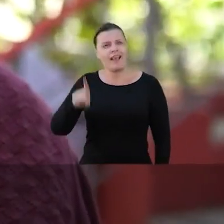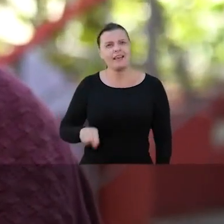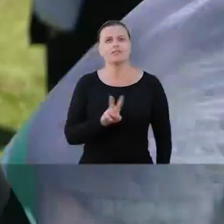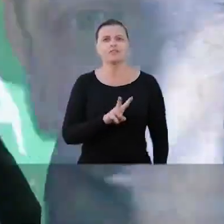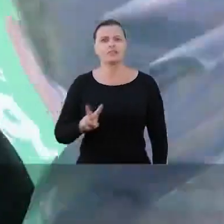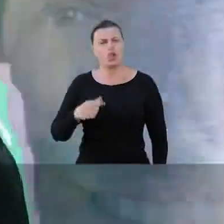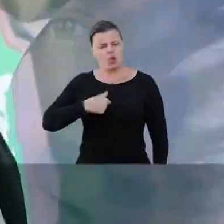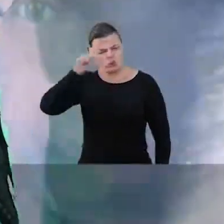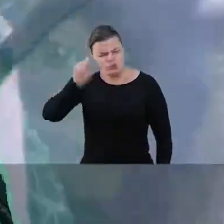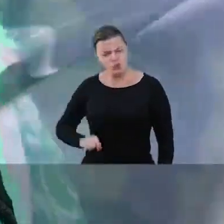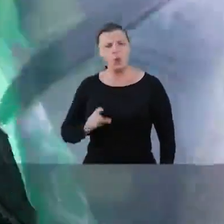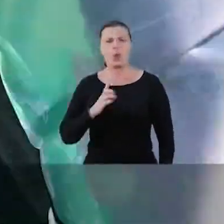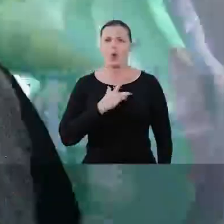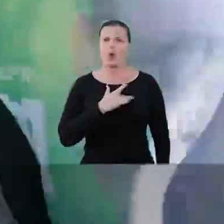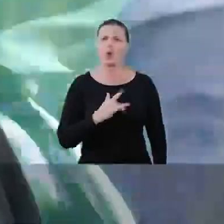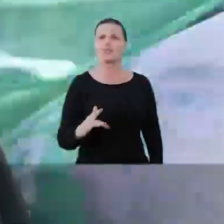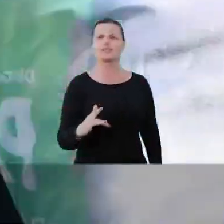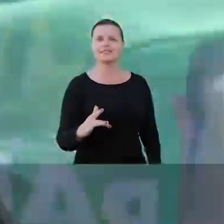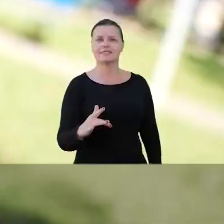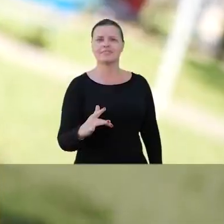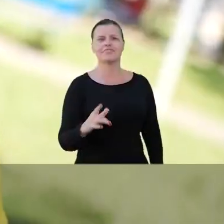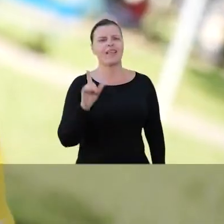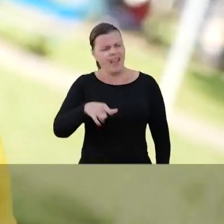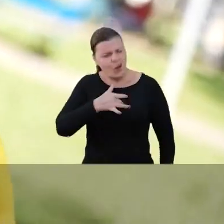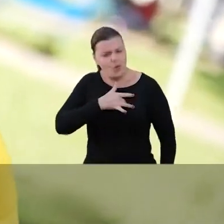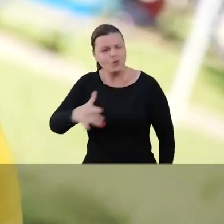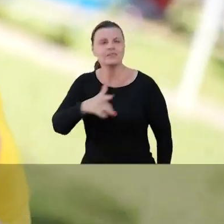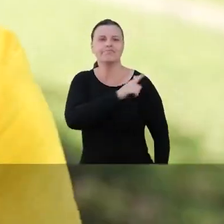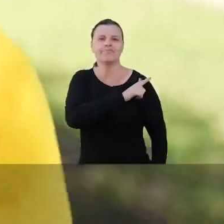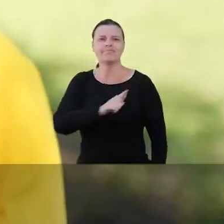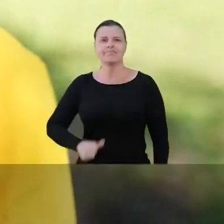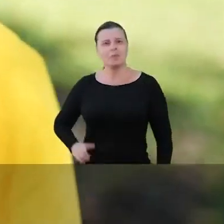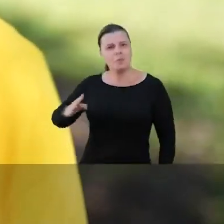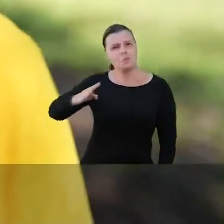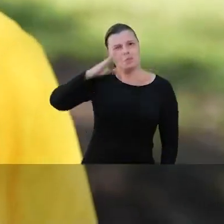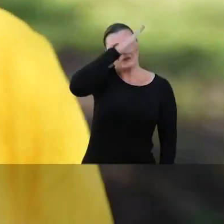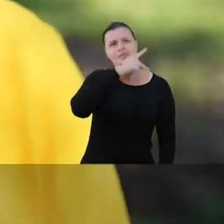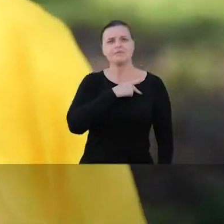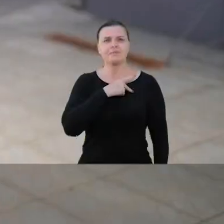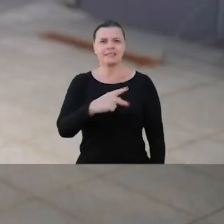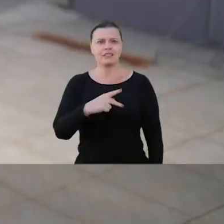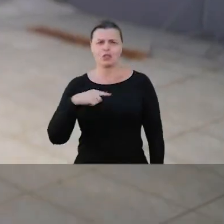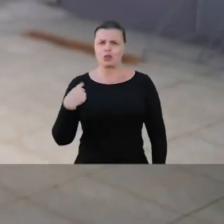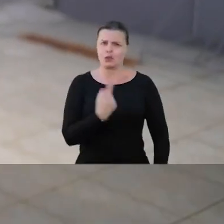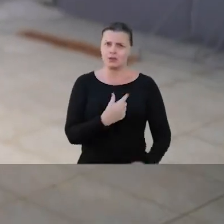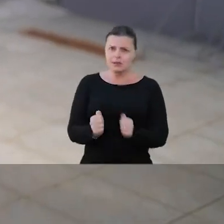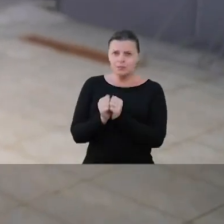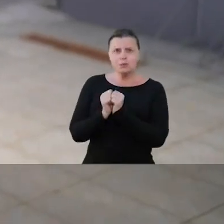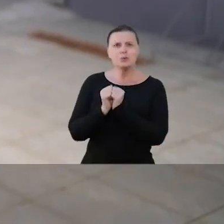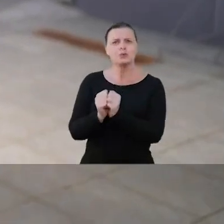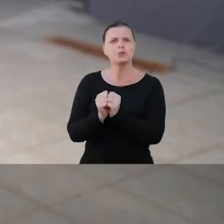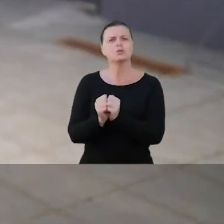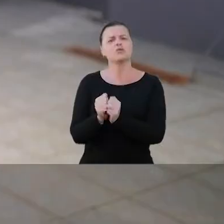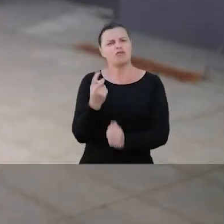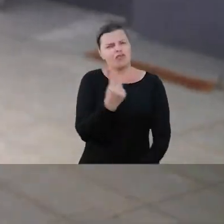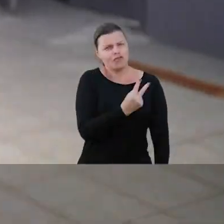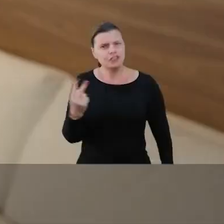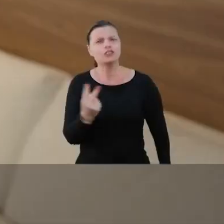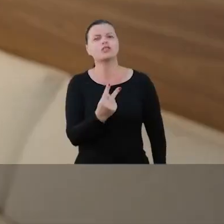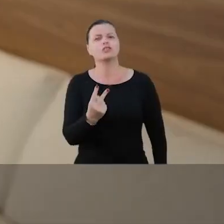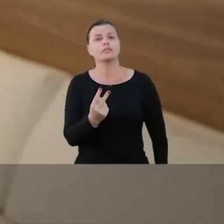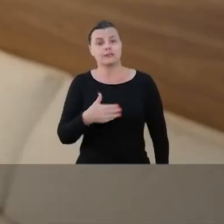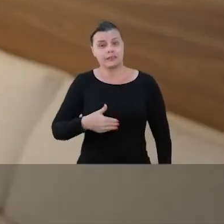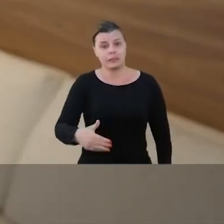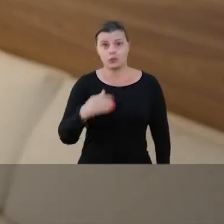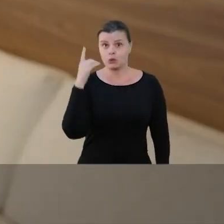22 Eu sou Onyx Lorenzoni, é telemagidado É Onyx governador Bolsonaro para presidente Tamo juntos, vamos de 22